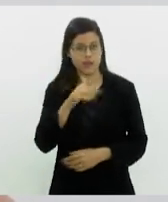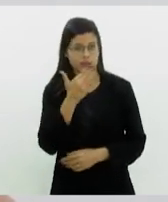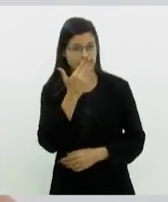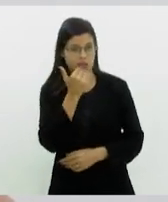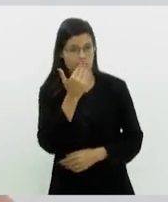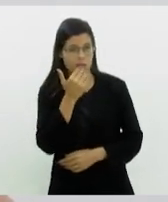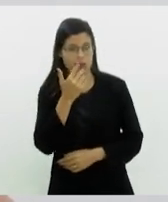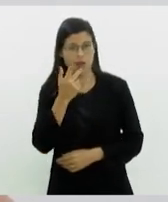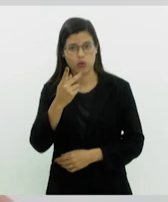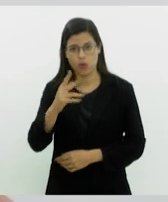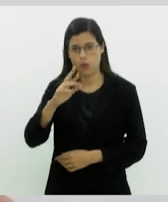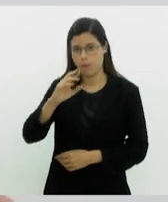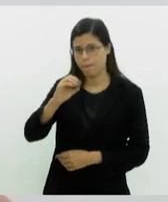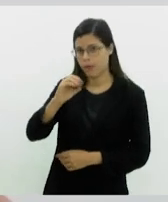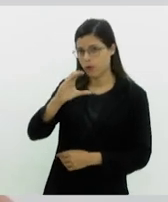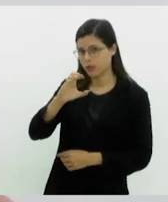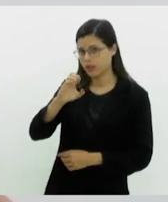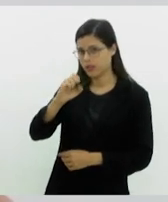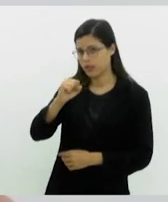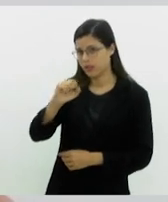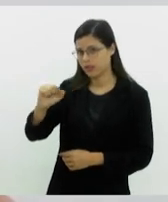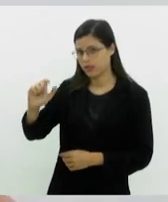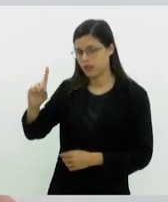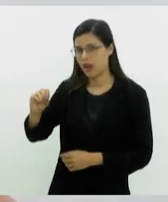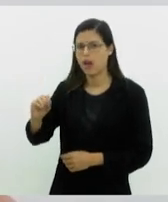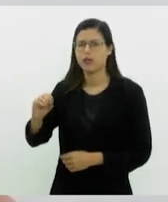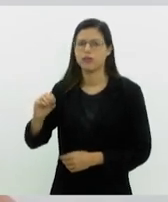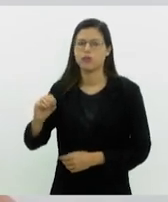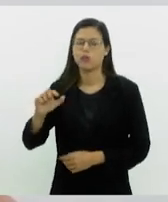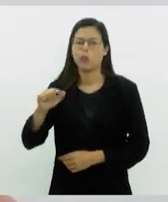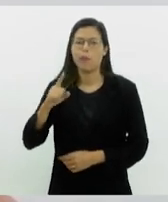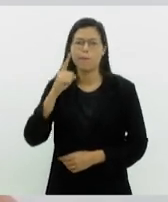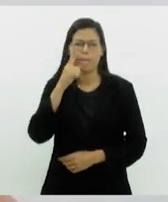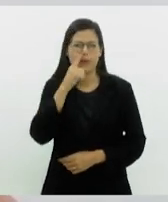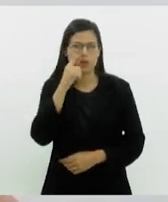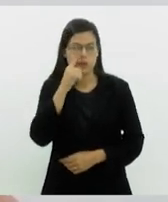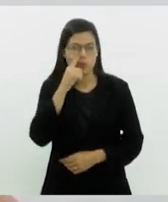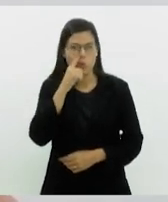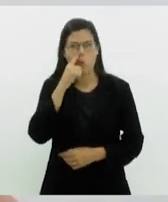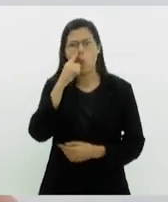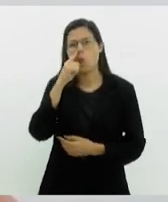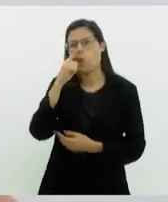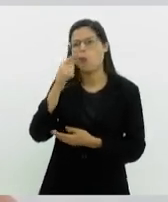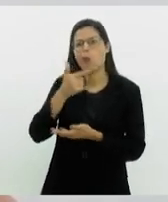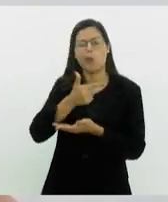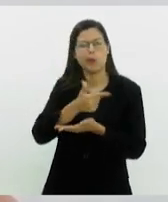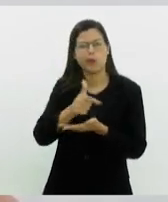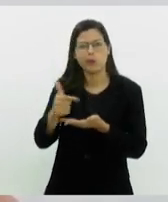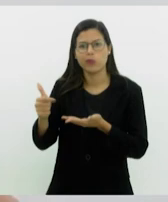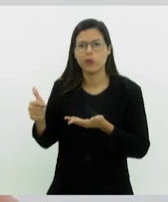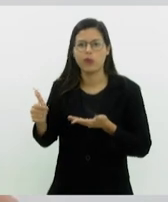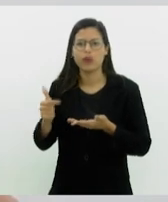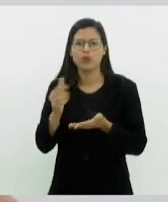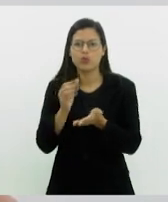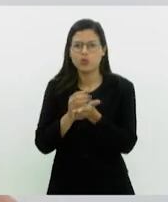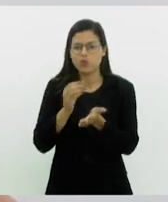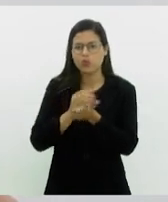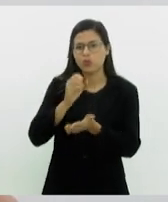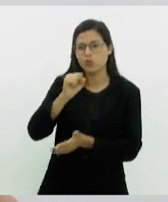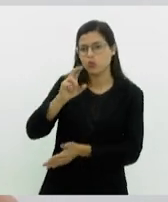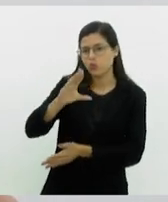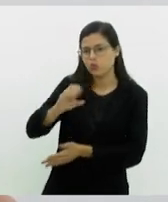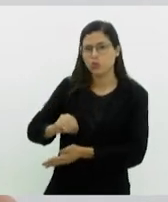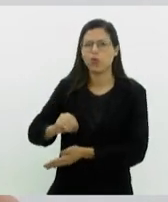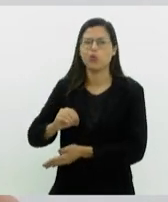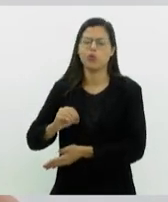processados e ultraprocessados como biscoitos, saquinhos, suquinhos, sucos